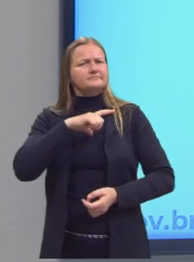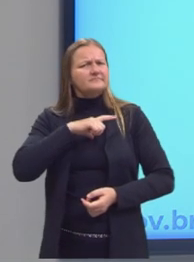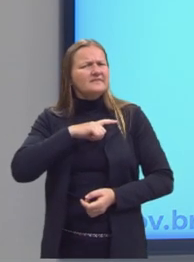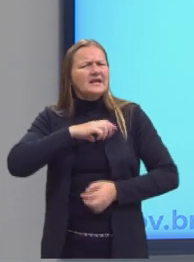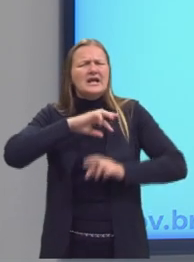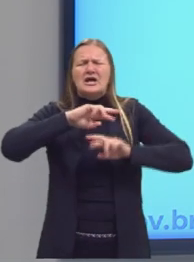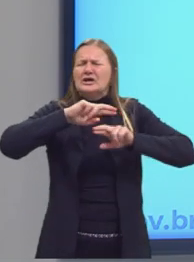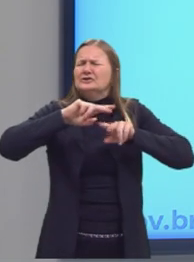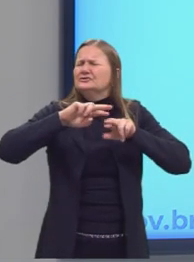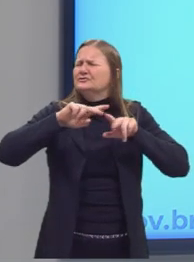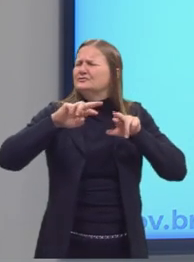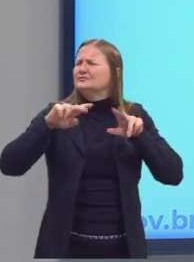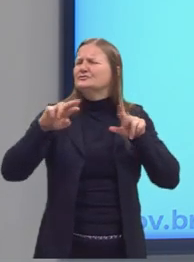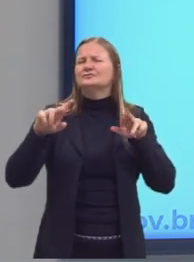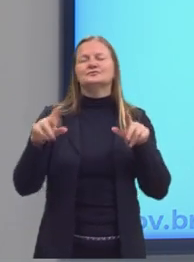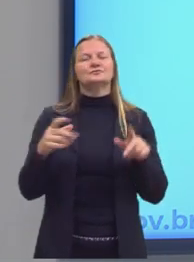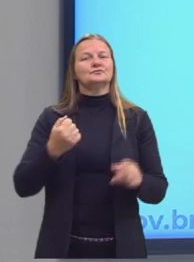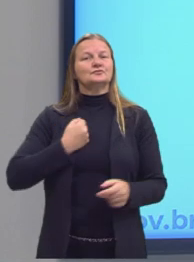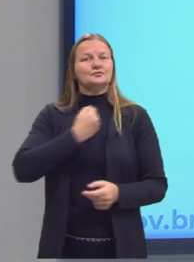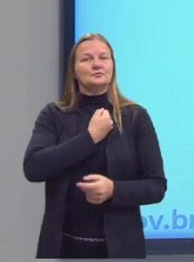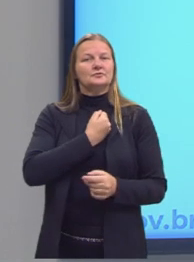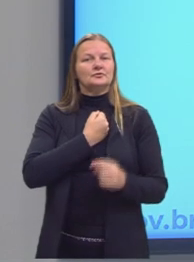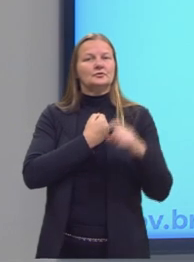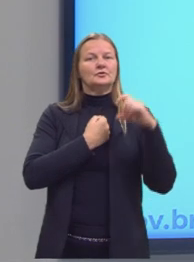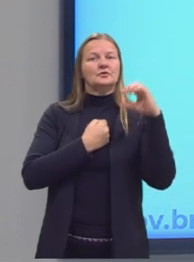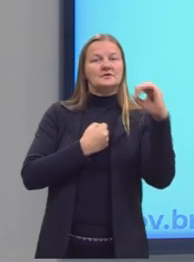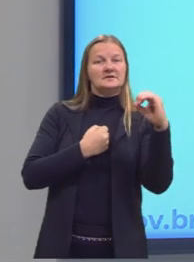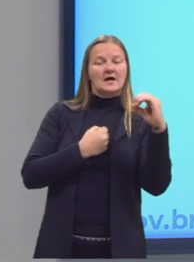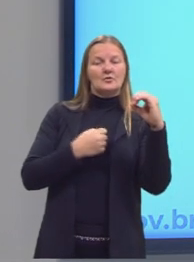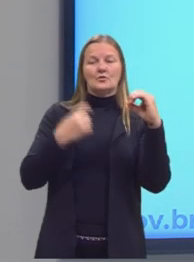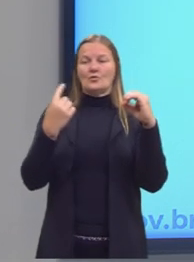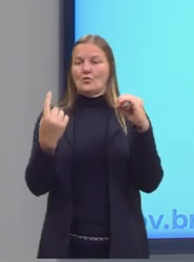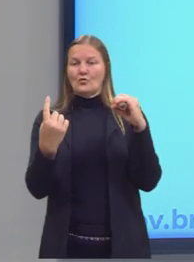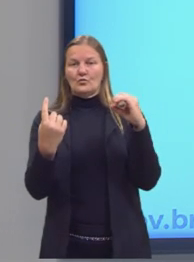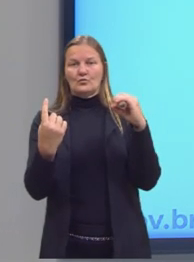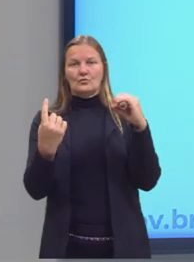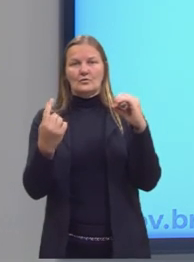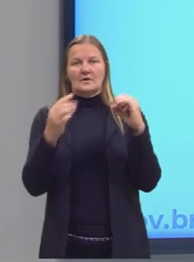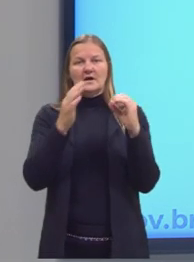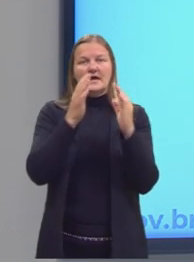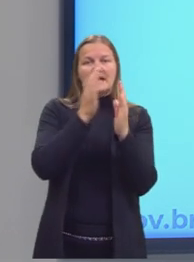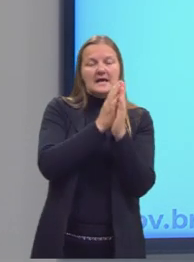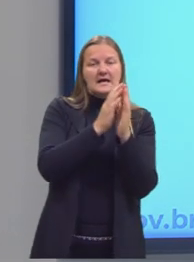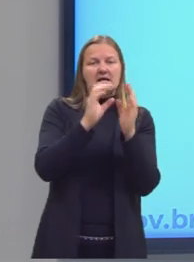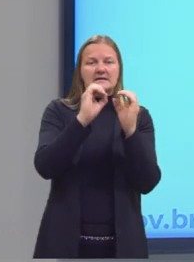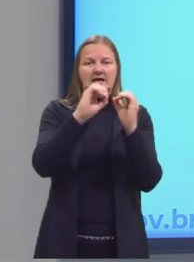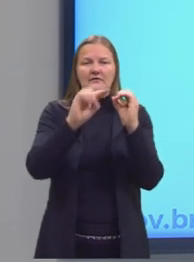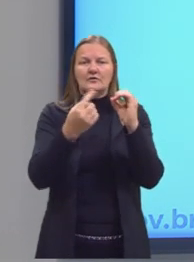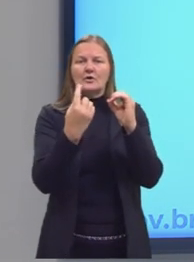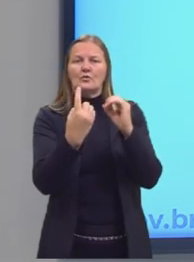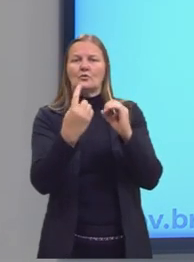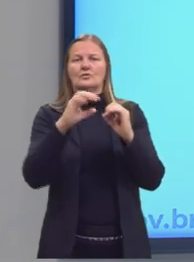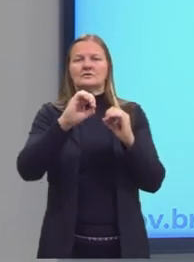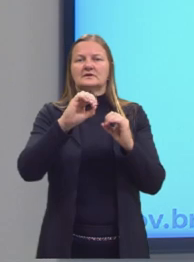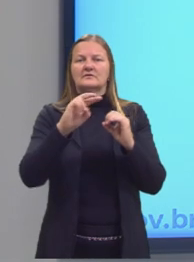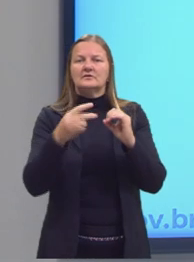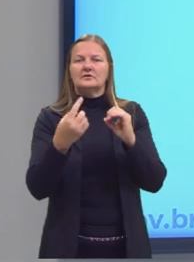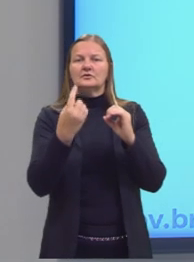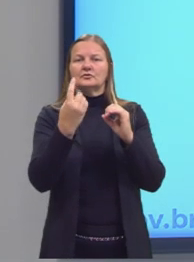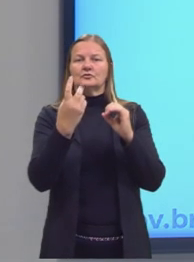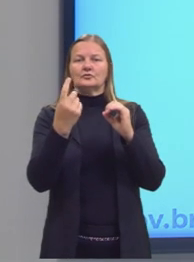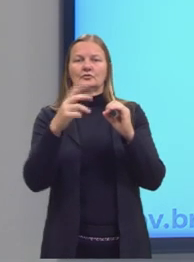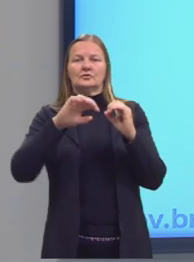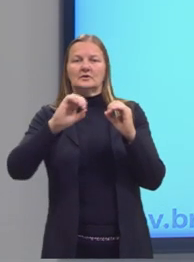quantidade infinita de números entre o 0 e o 1. Tem o 0,1, o 0,12,